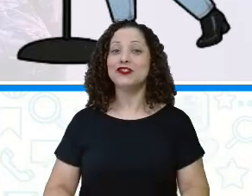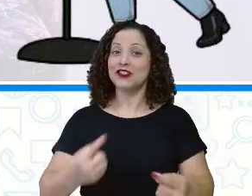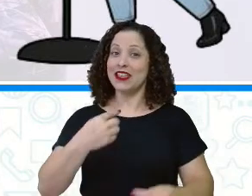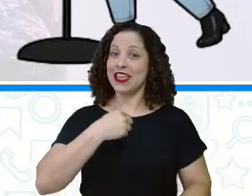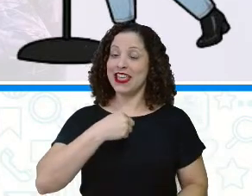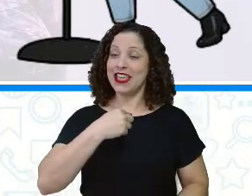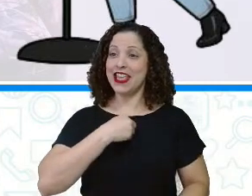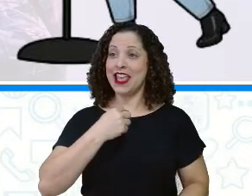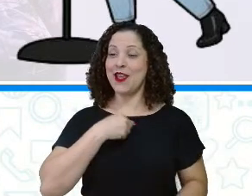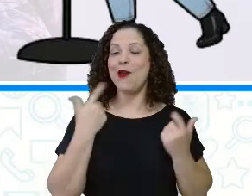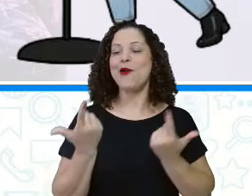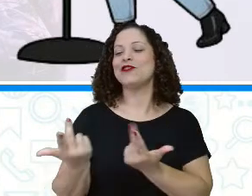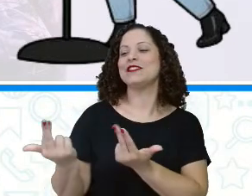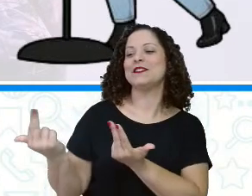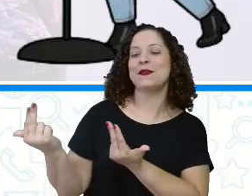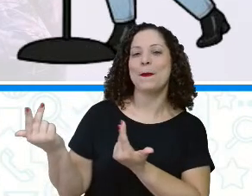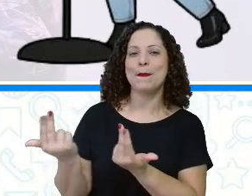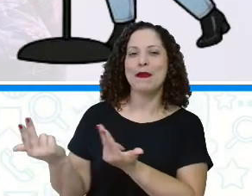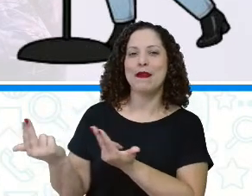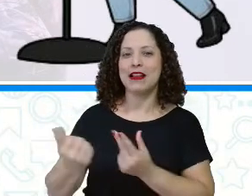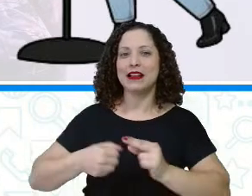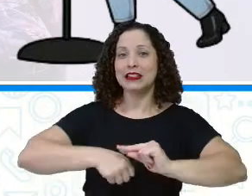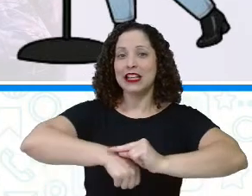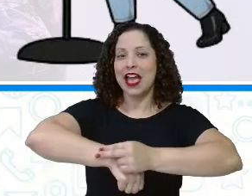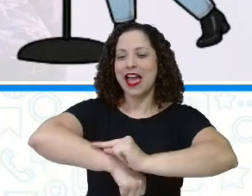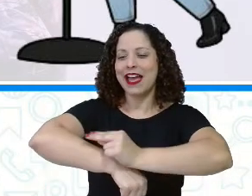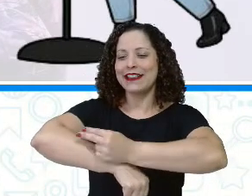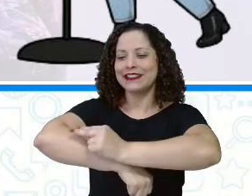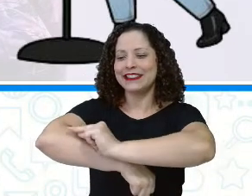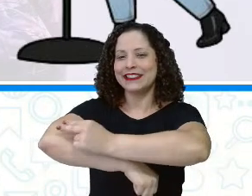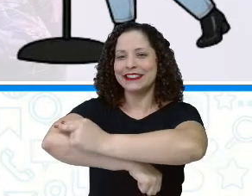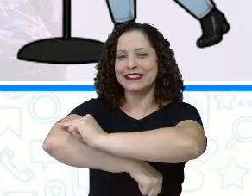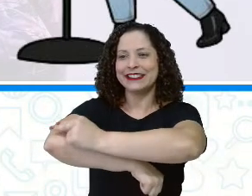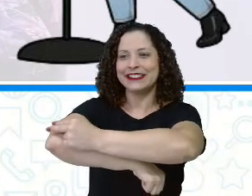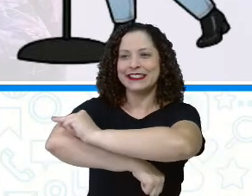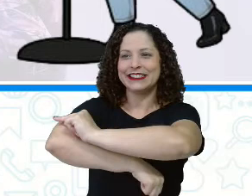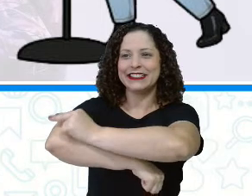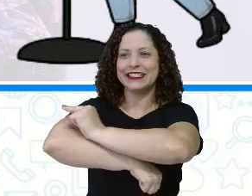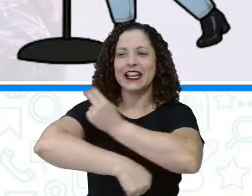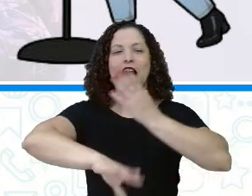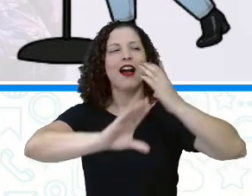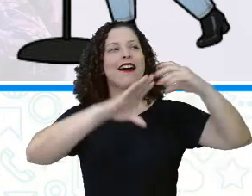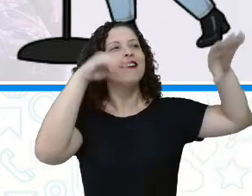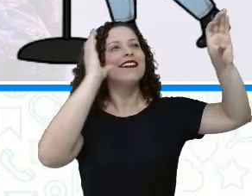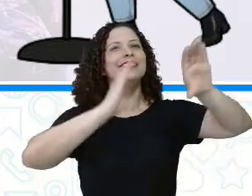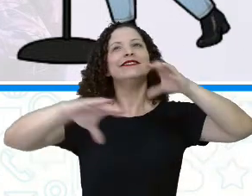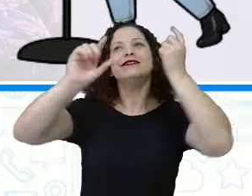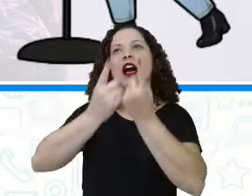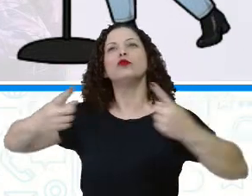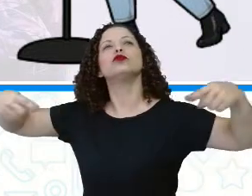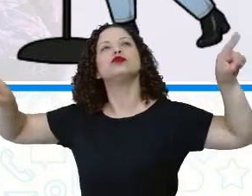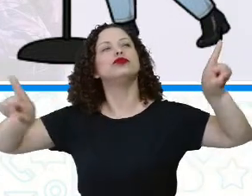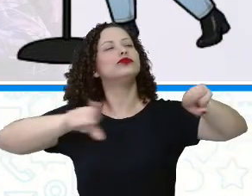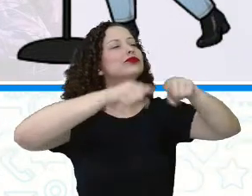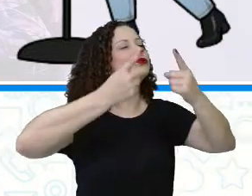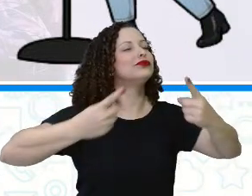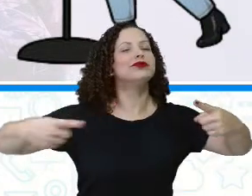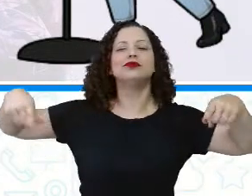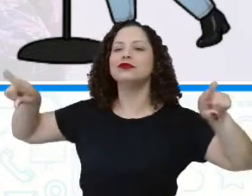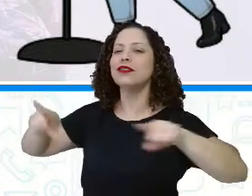sou que nem cigarra, canto